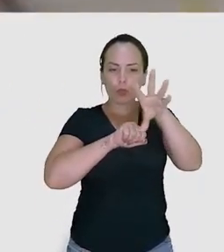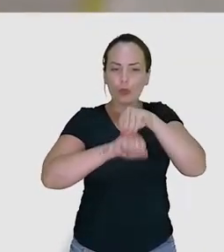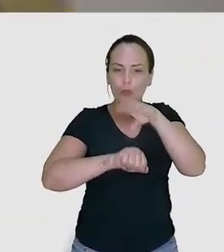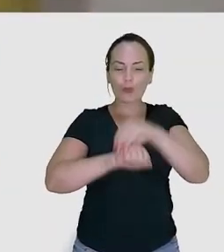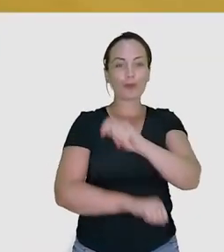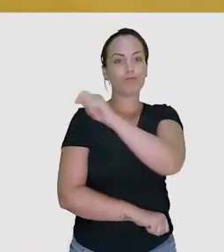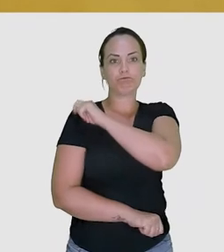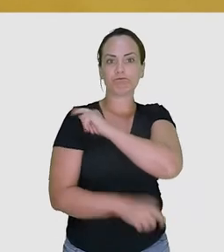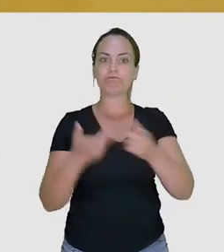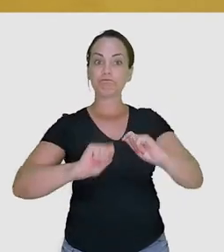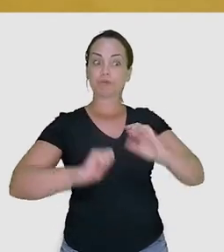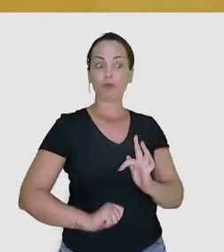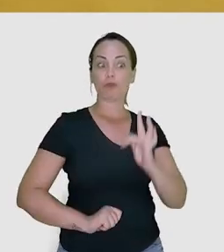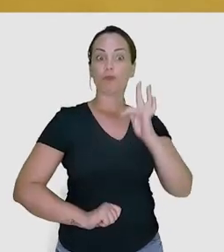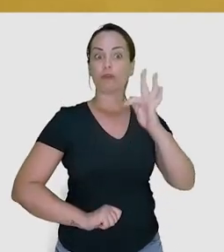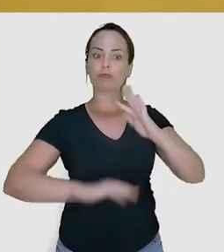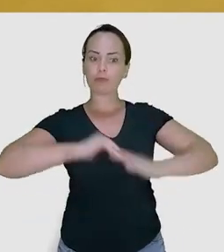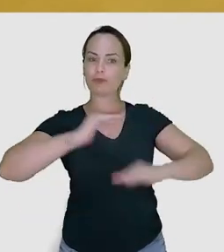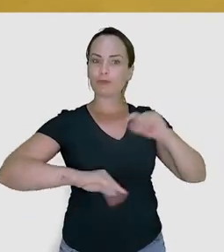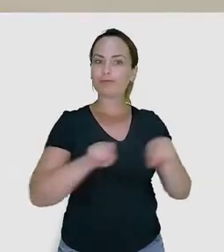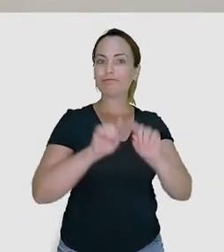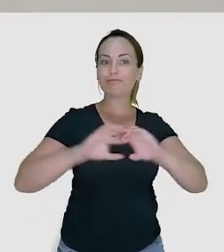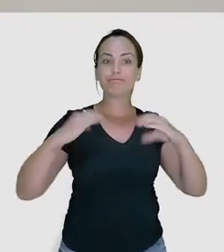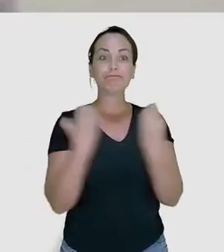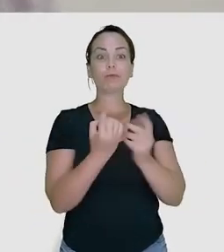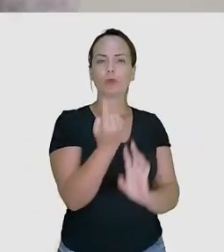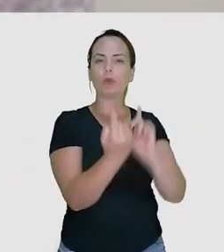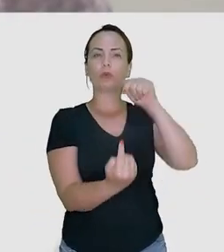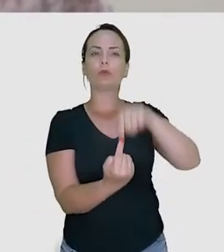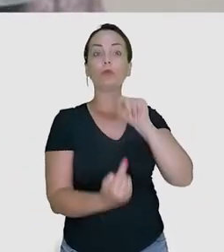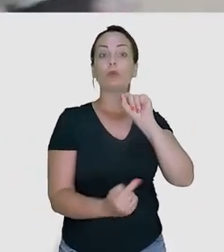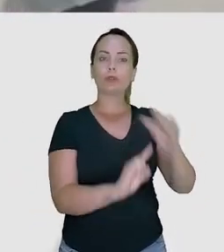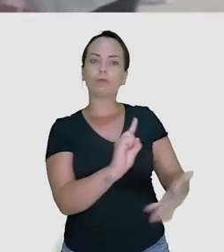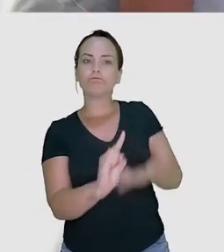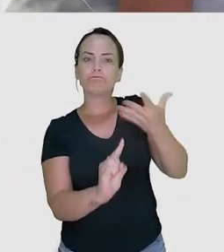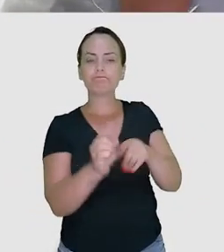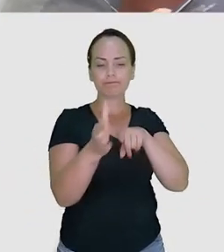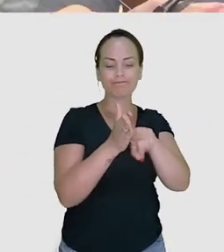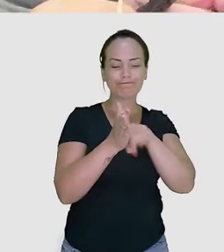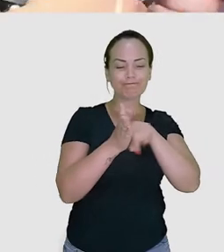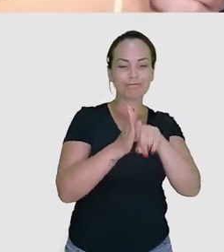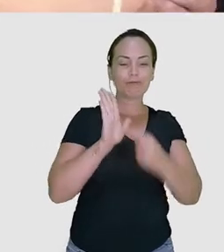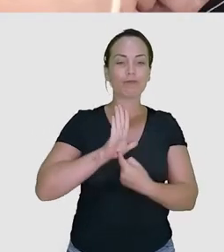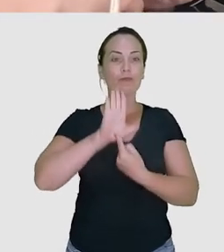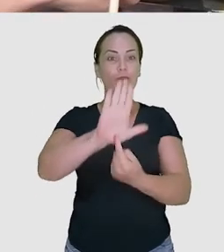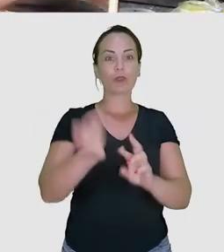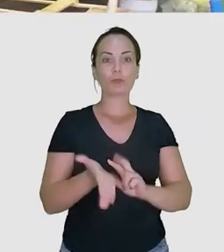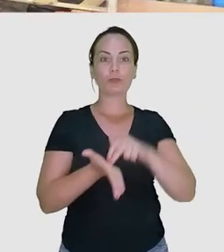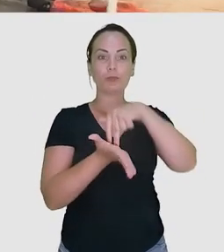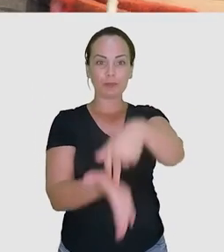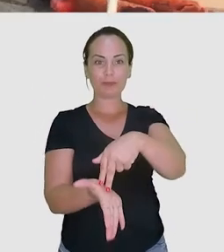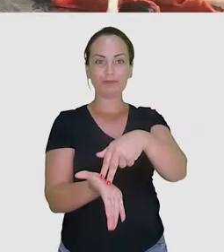atividades que enriquecem a experiência dos alunos, preparando-os para a vida profissional e comunitária. O objetivo é incentivar